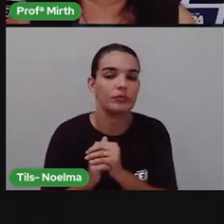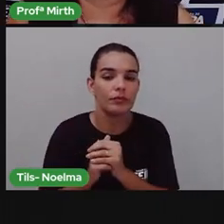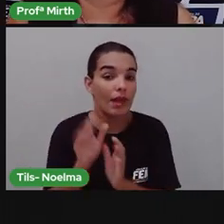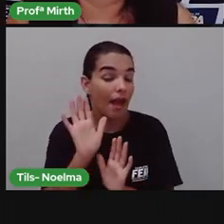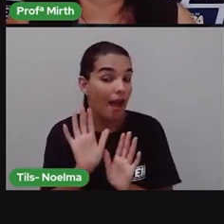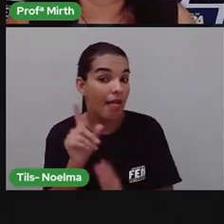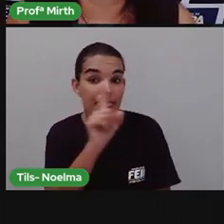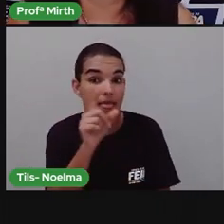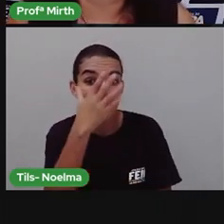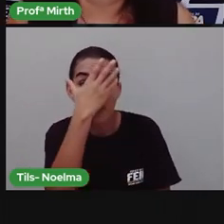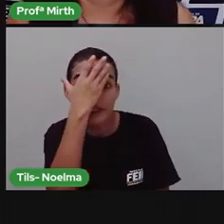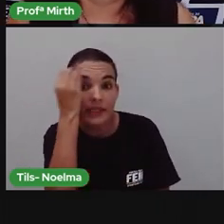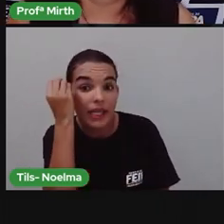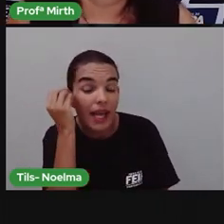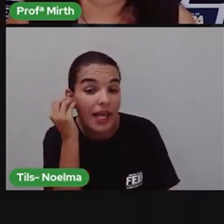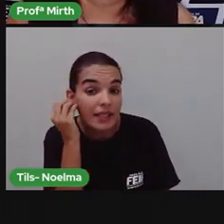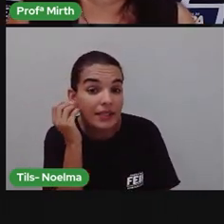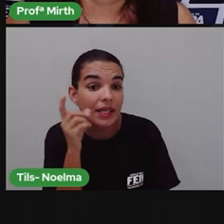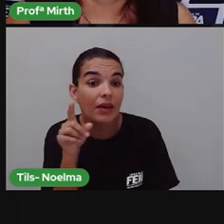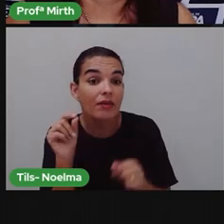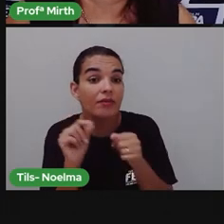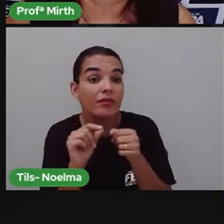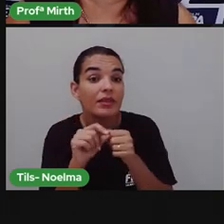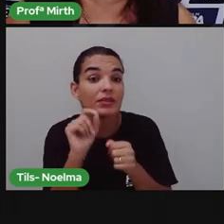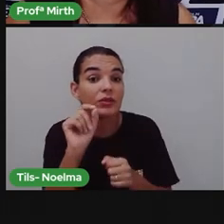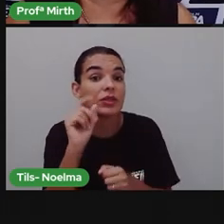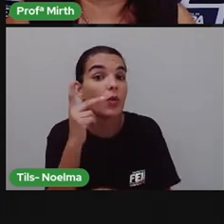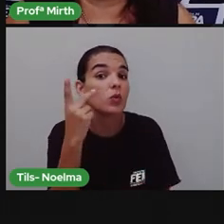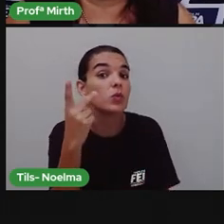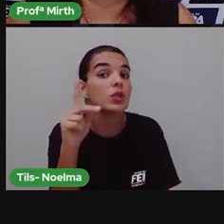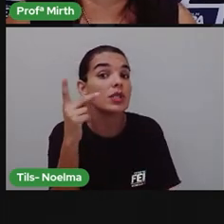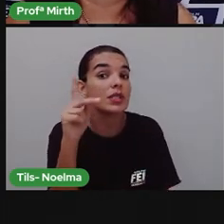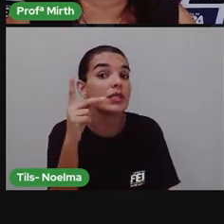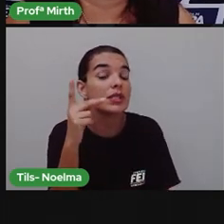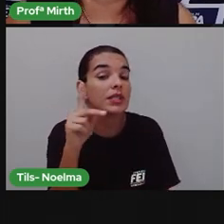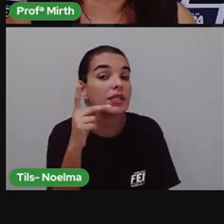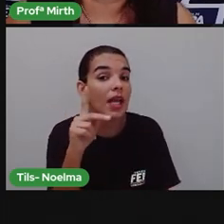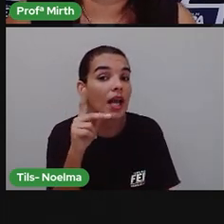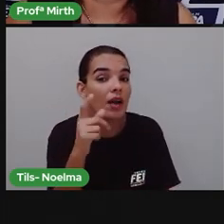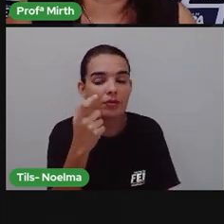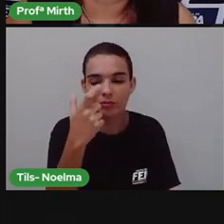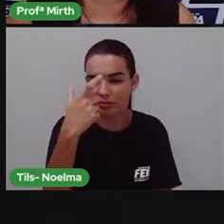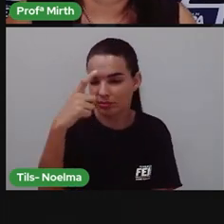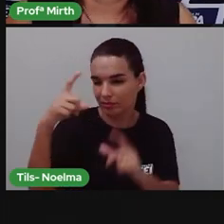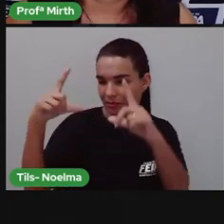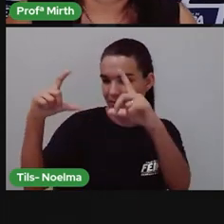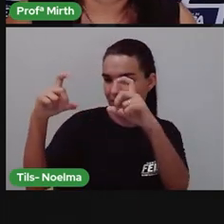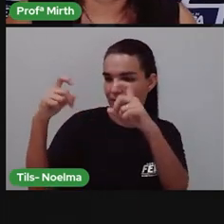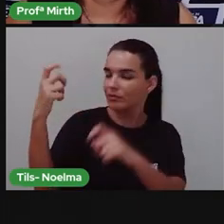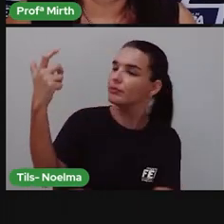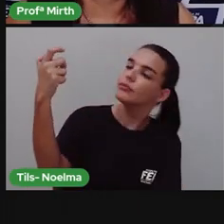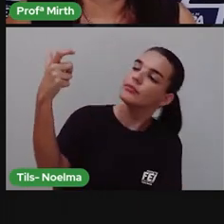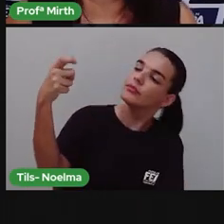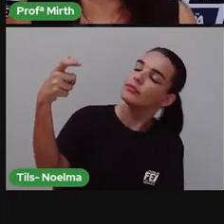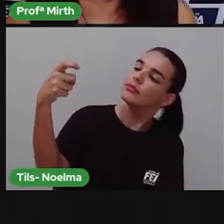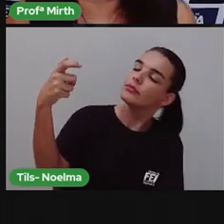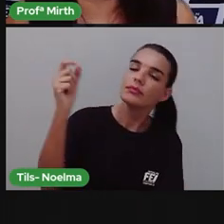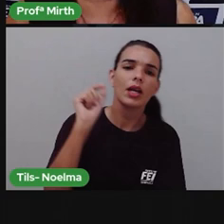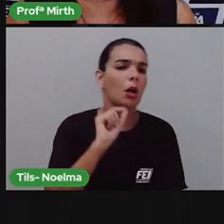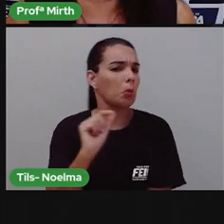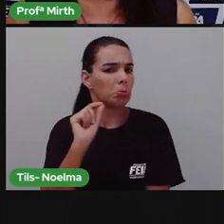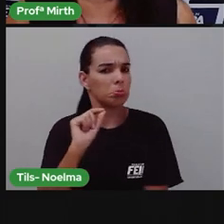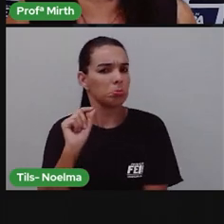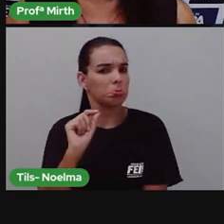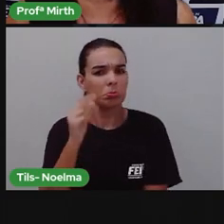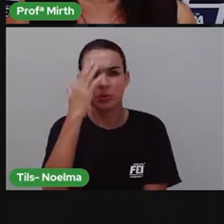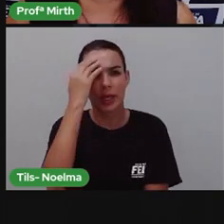não esqueçam de fazer os seus autorretratos. Peraí, vocês não sabem